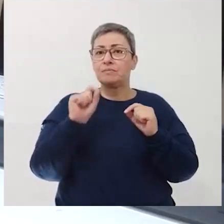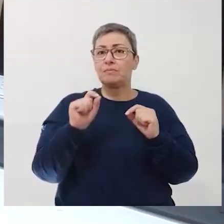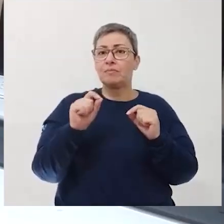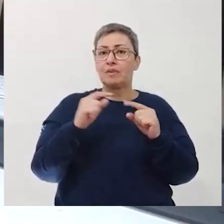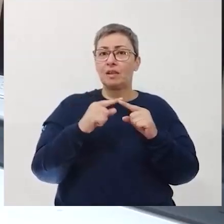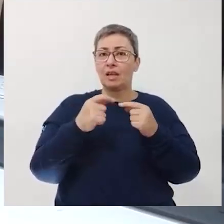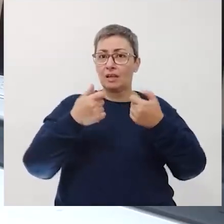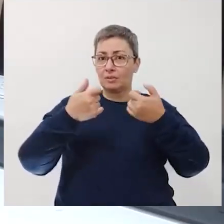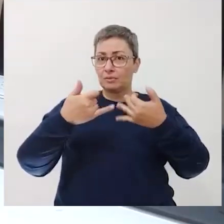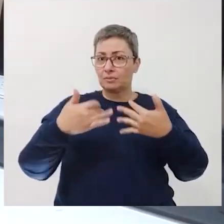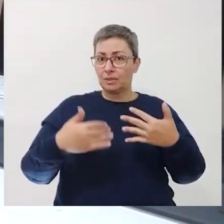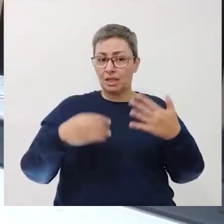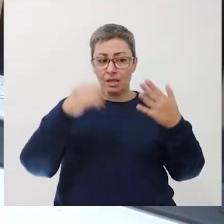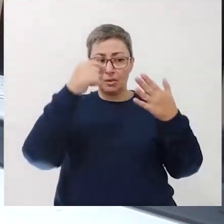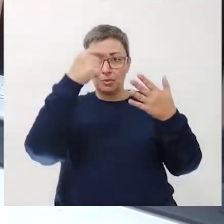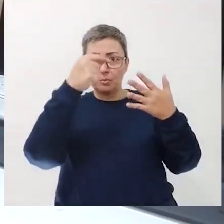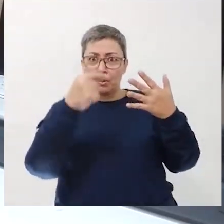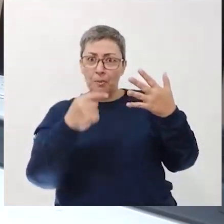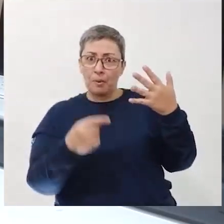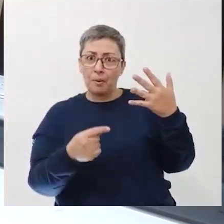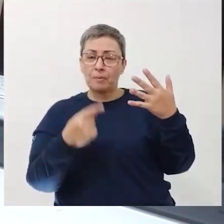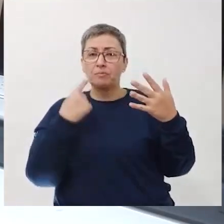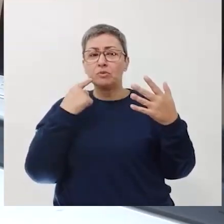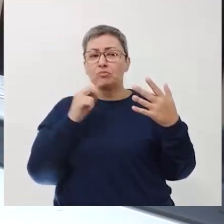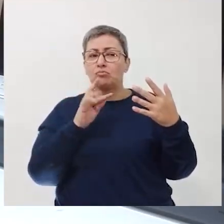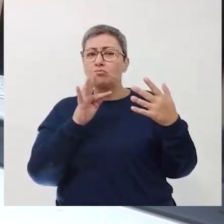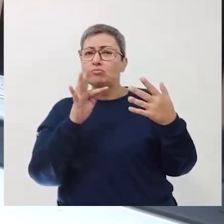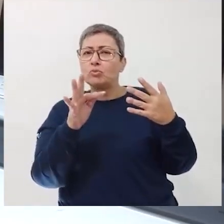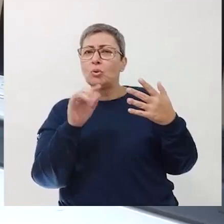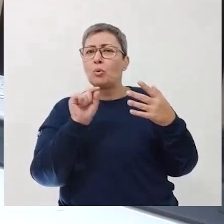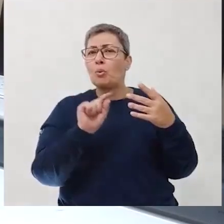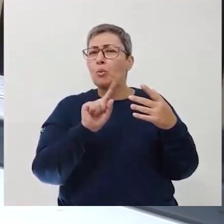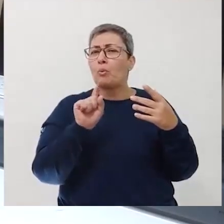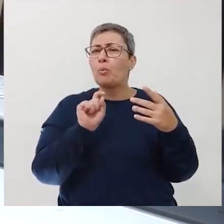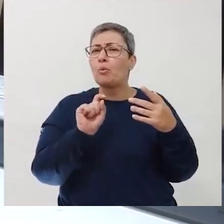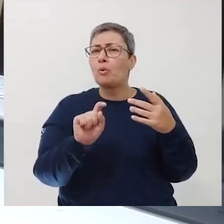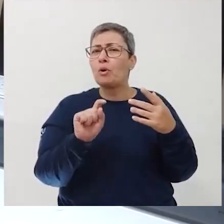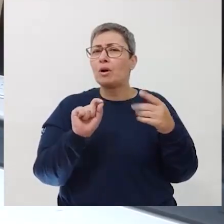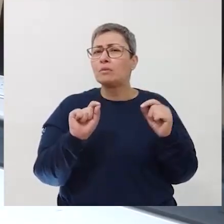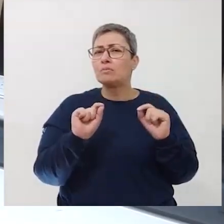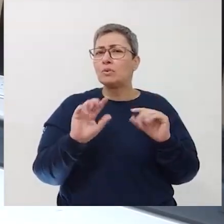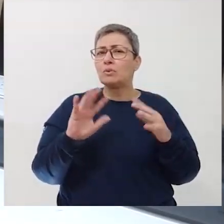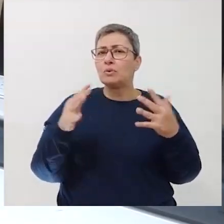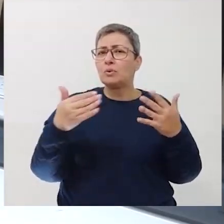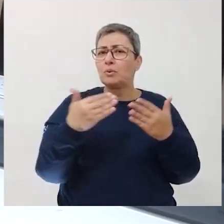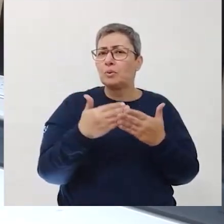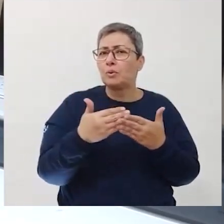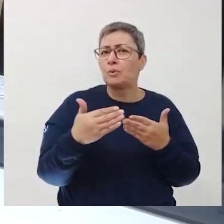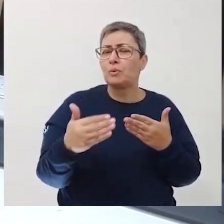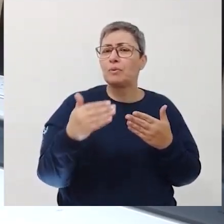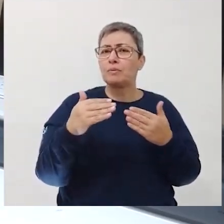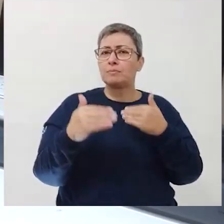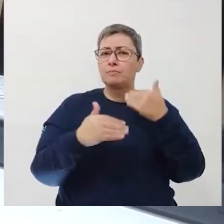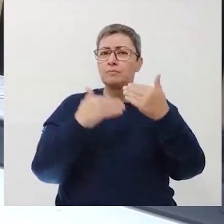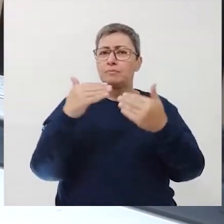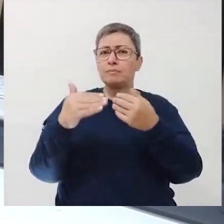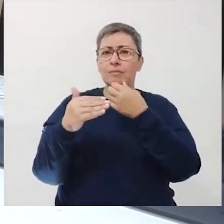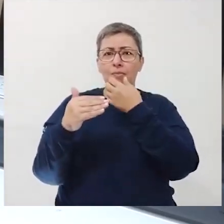é descrever e prever os fenômenos a partir do